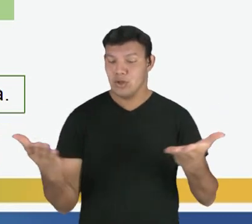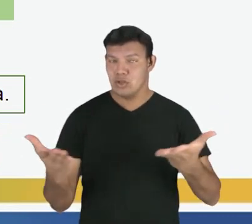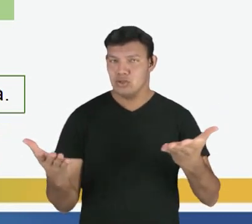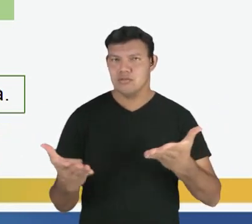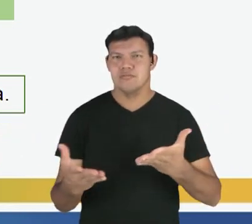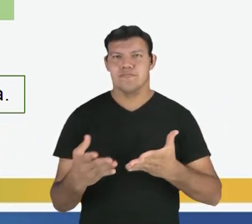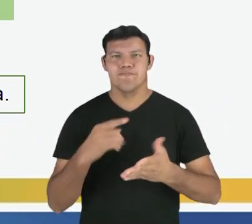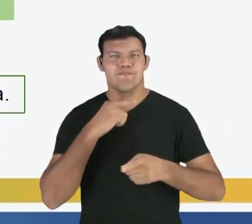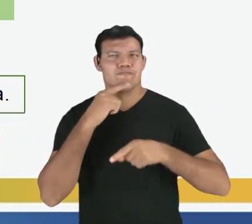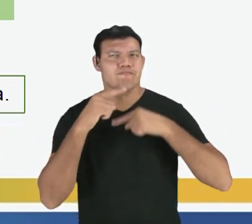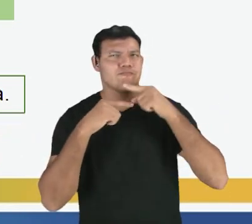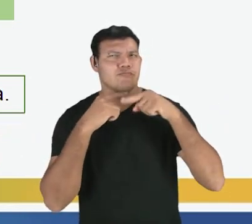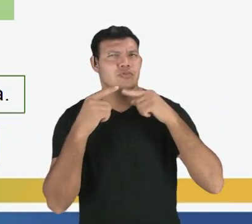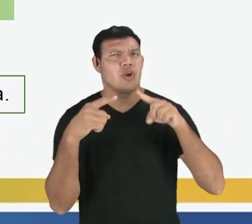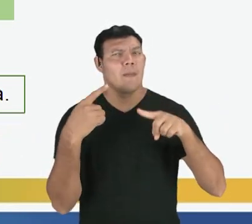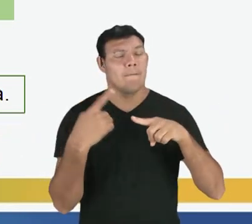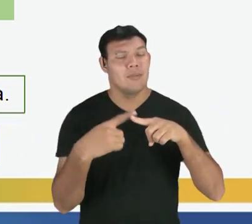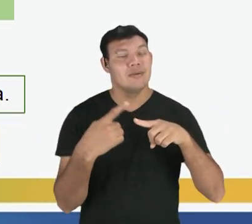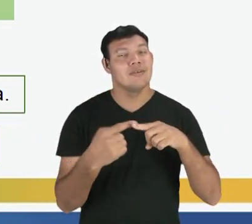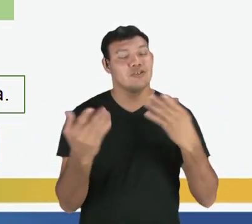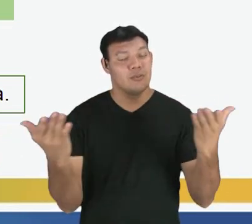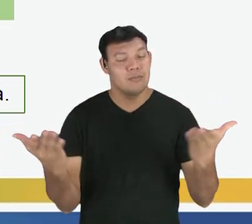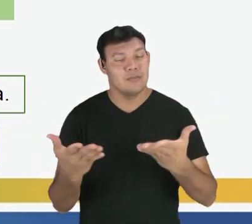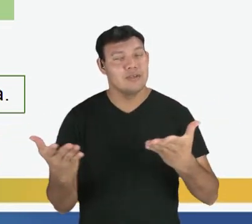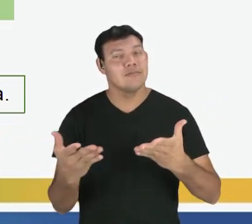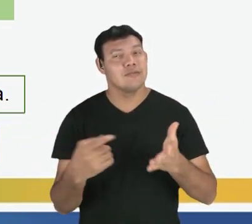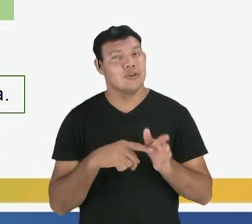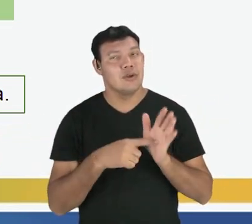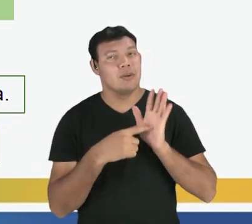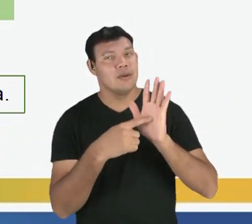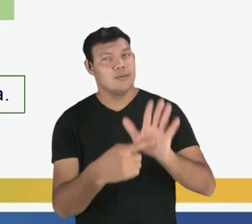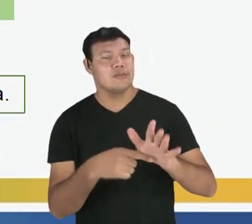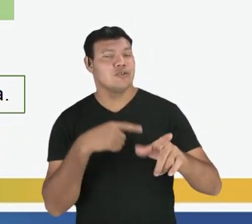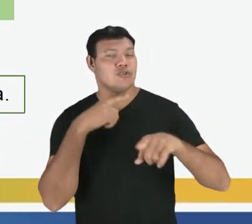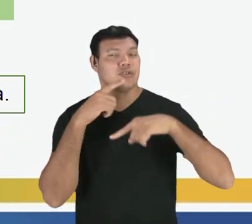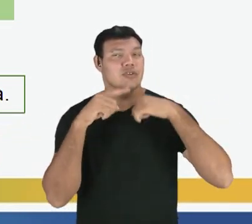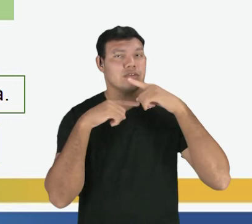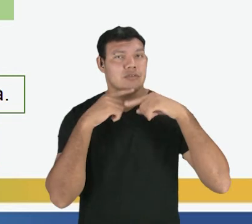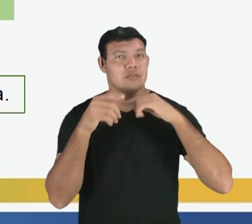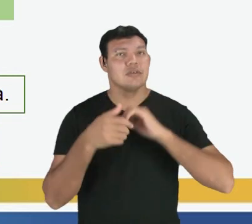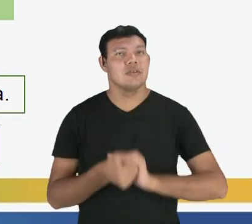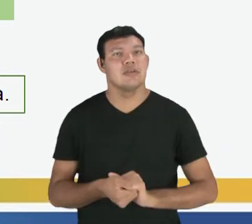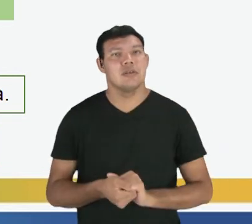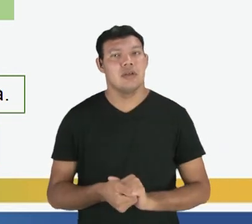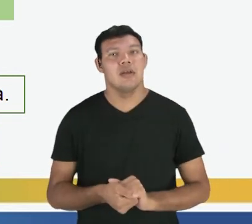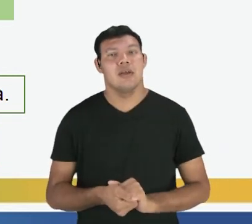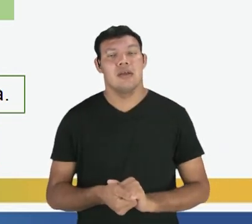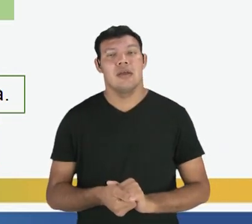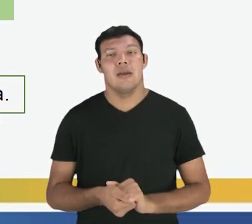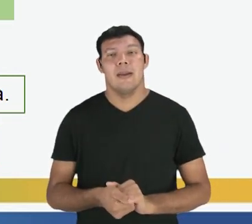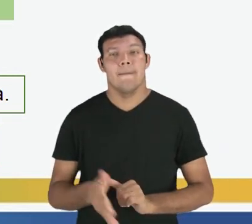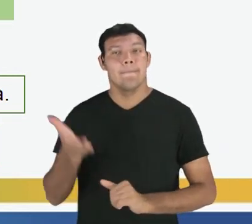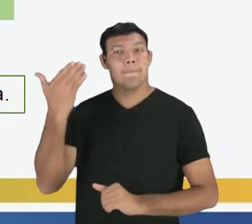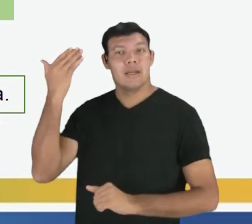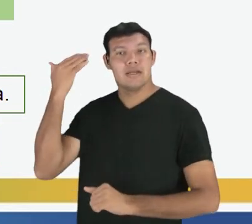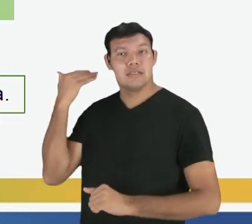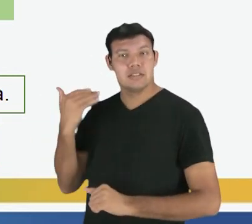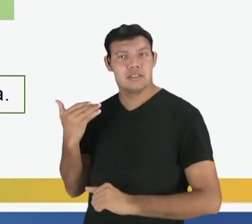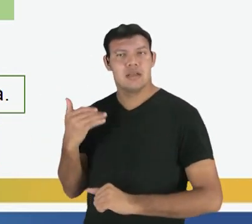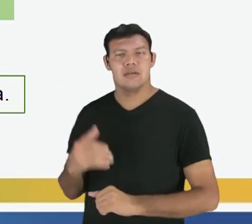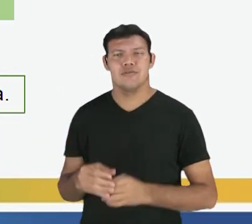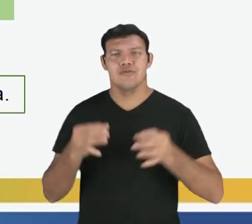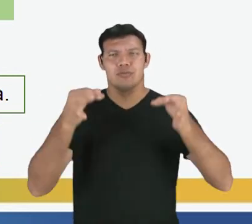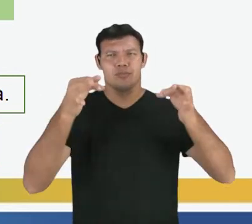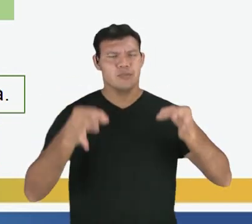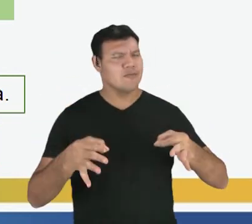subjuntivo, porque é um presente que expressa um fato incerto. E o pretérito imperfeito do subjuntivo?